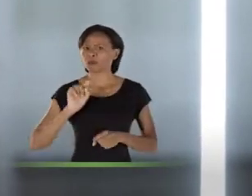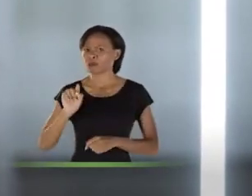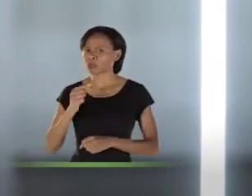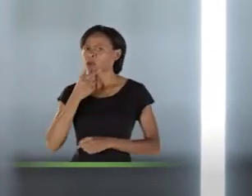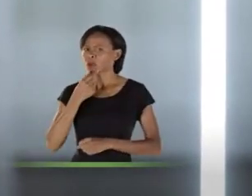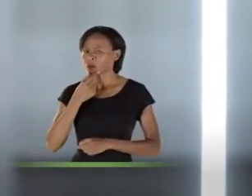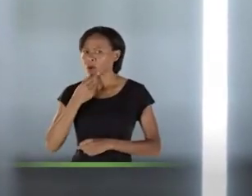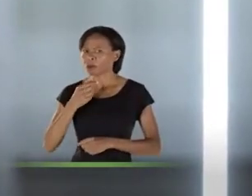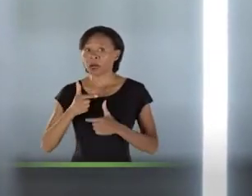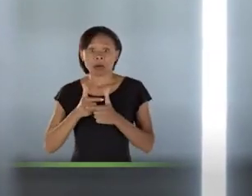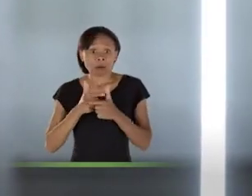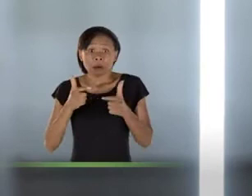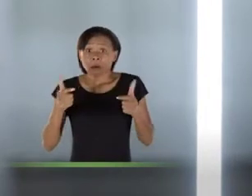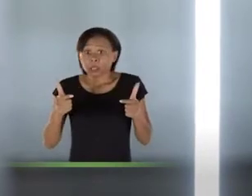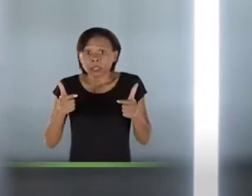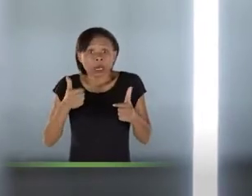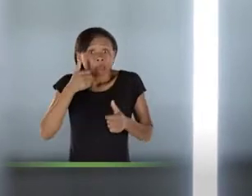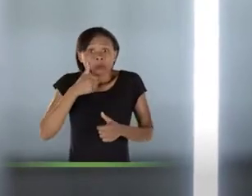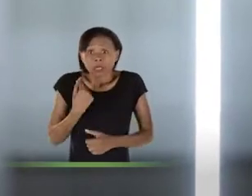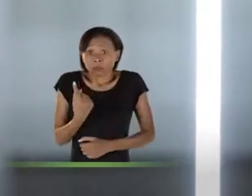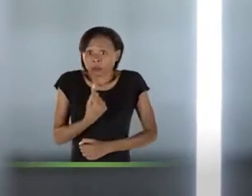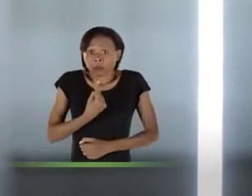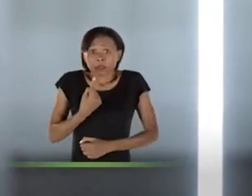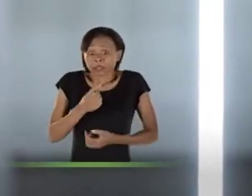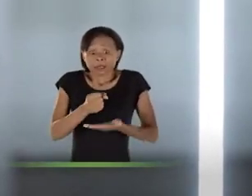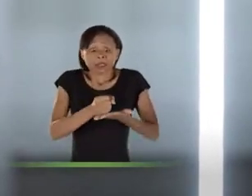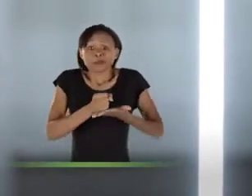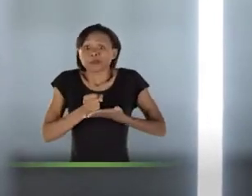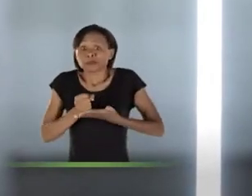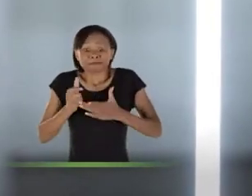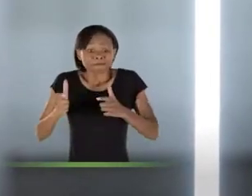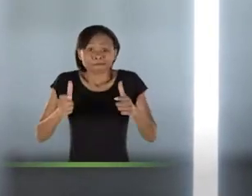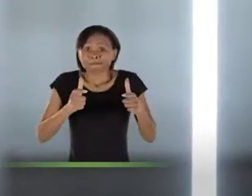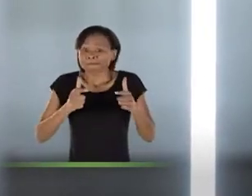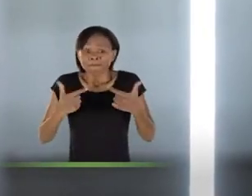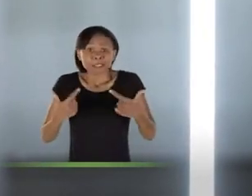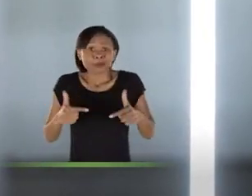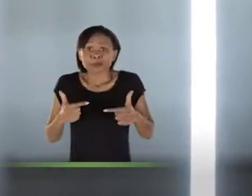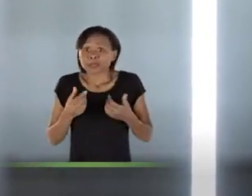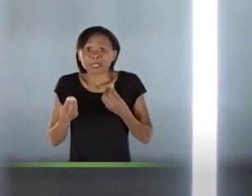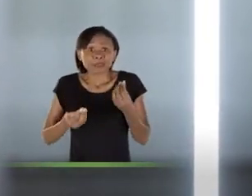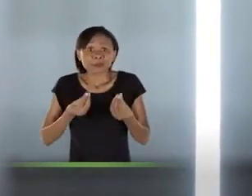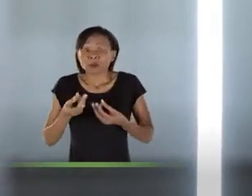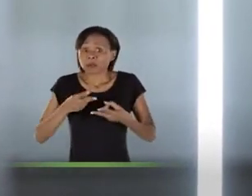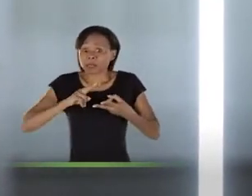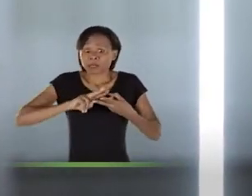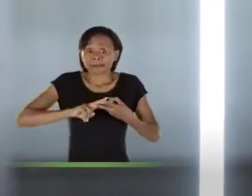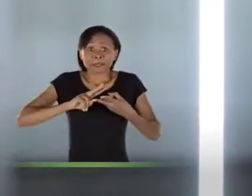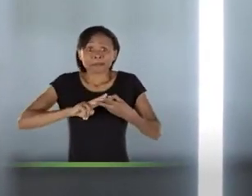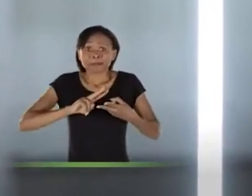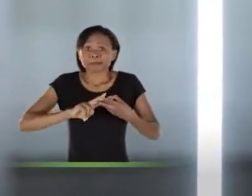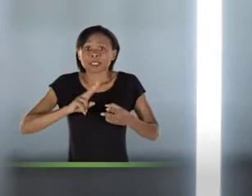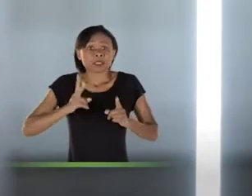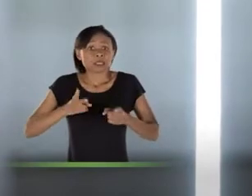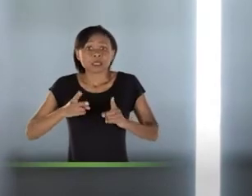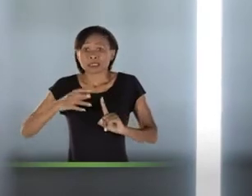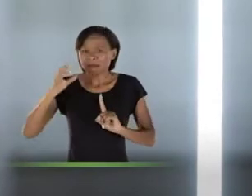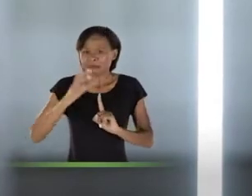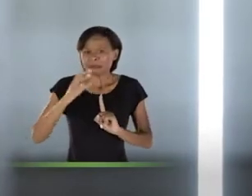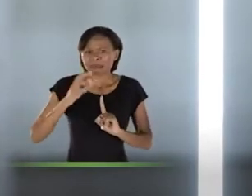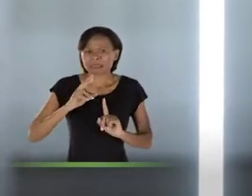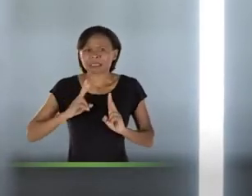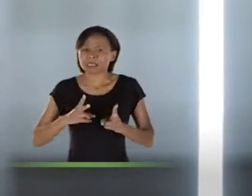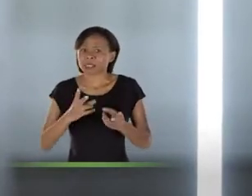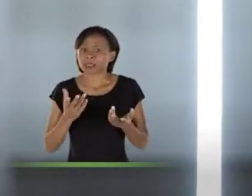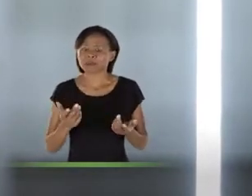maridos ou companheiros. Na maioria das vezes não tem a quem recorrer. Não tem pra onde ir. E continuam reféns desses